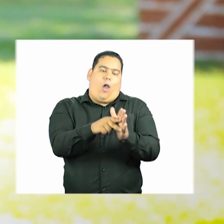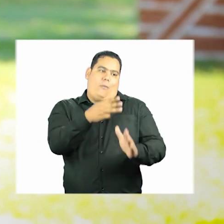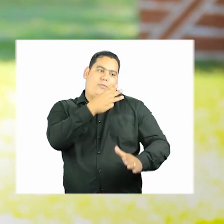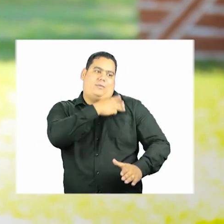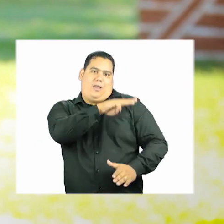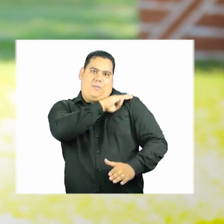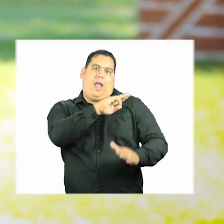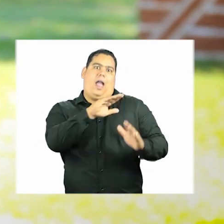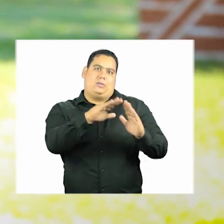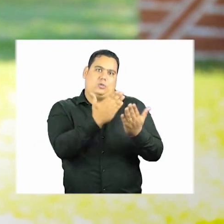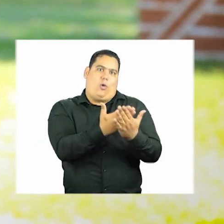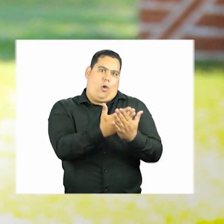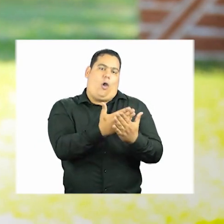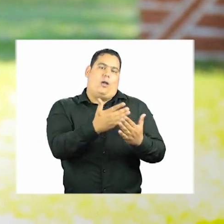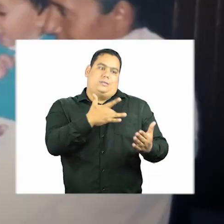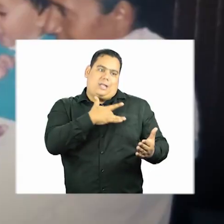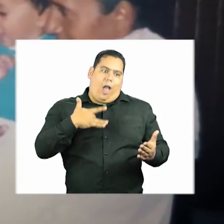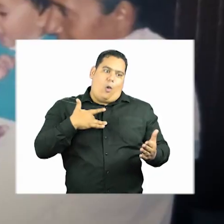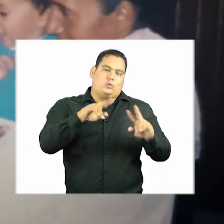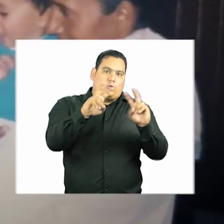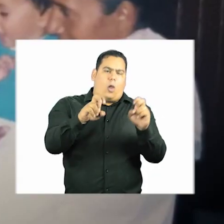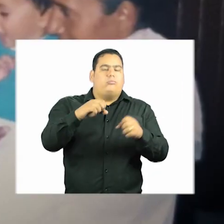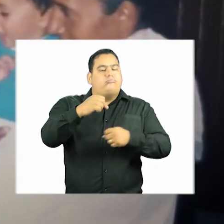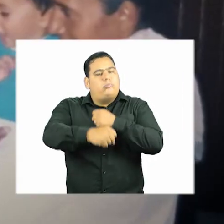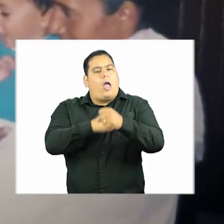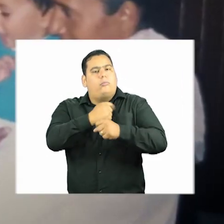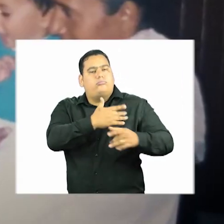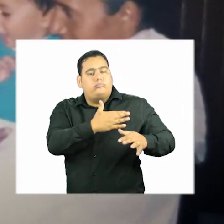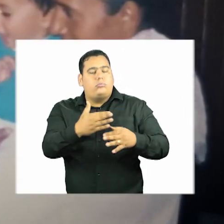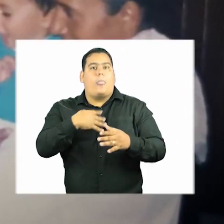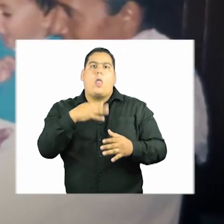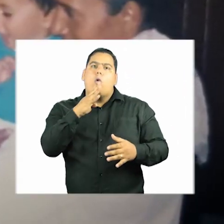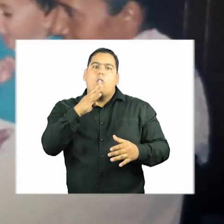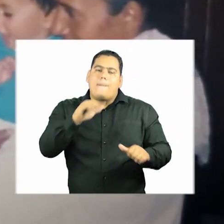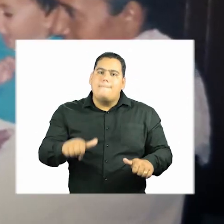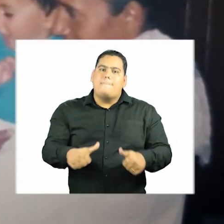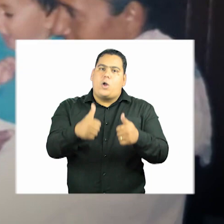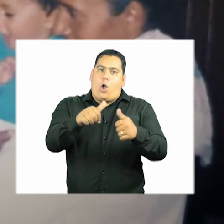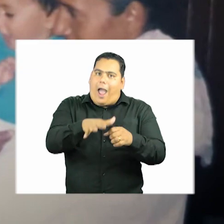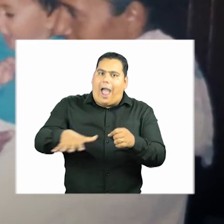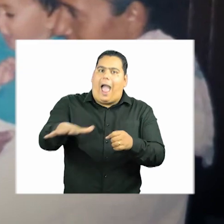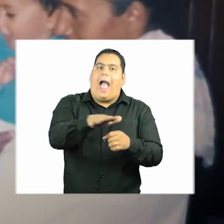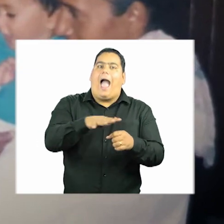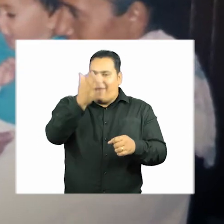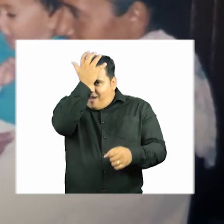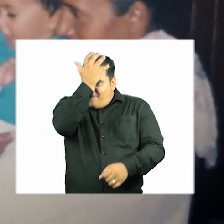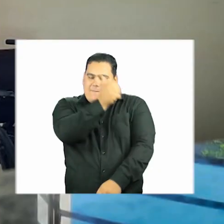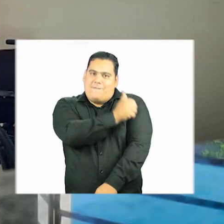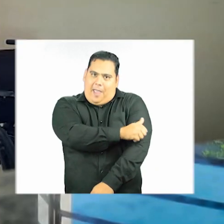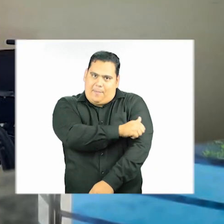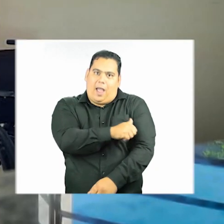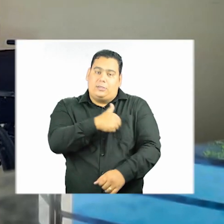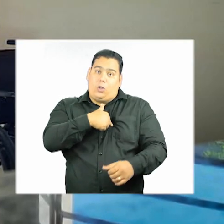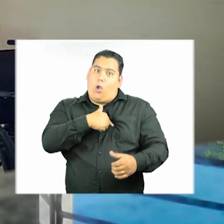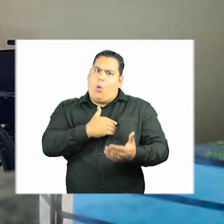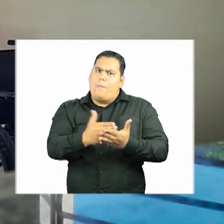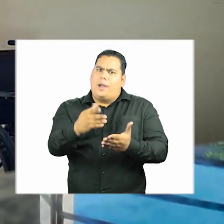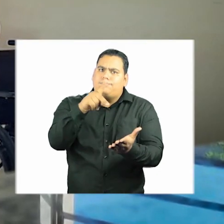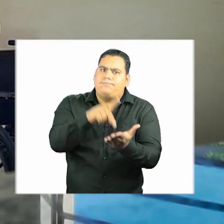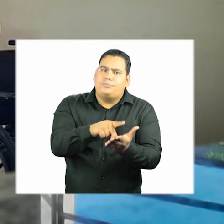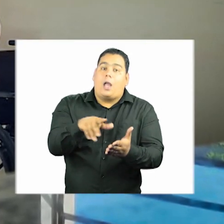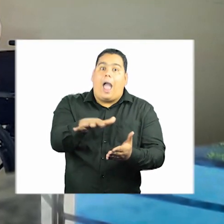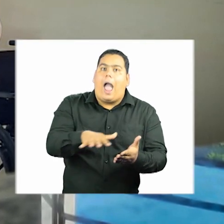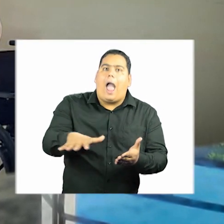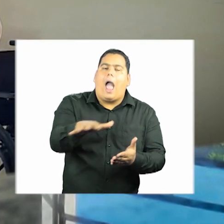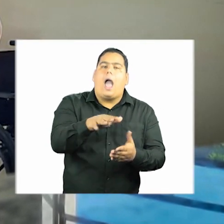ensino médio sobre saúde. Com o passar dos anos, eu vim conhecer melhor a área da enfermagem. Eu comecei na realidade,